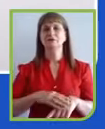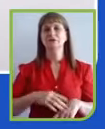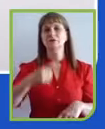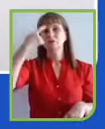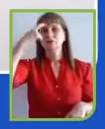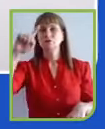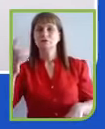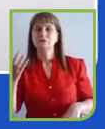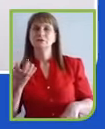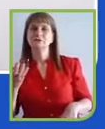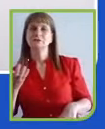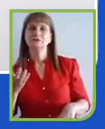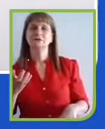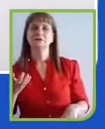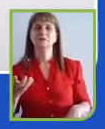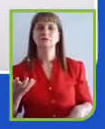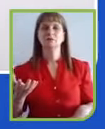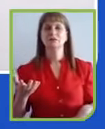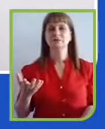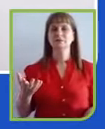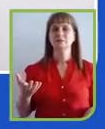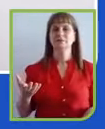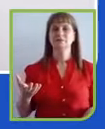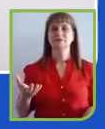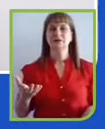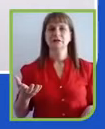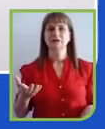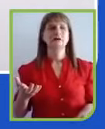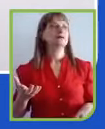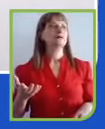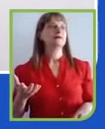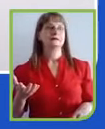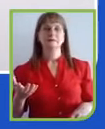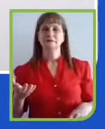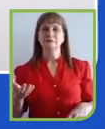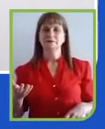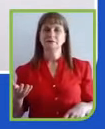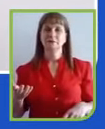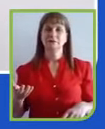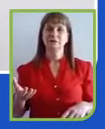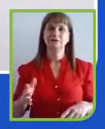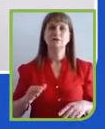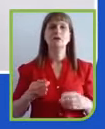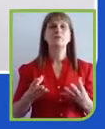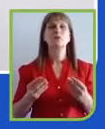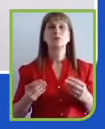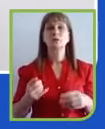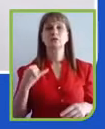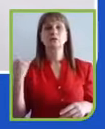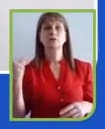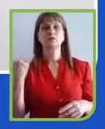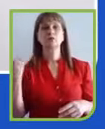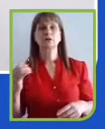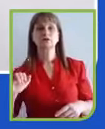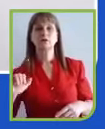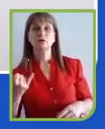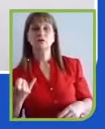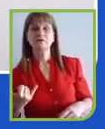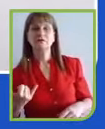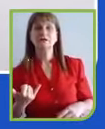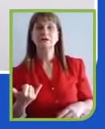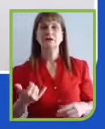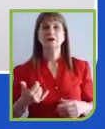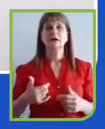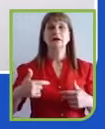esse estudo aí, por favor, disseminem esse estudo. É super importante que a gente aproveite todas as dores passadas por essa